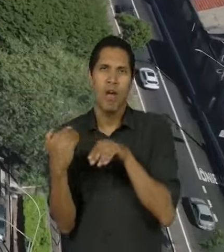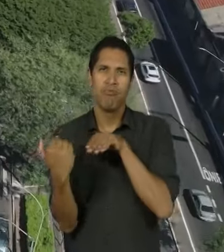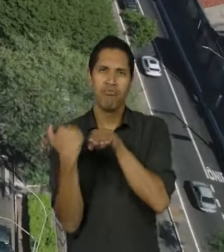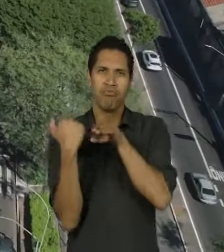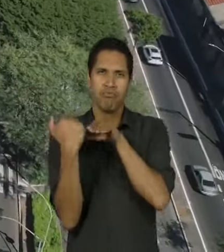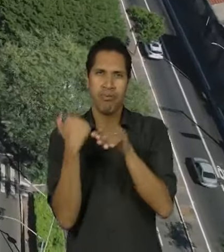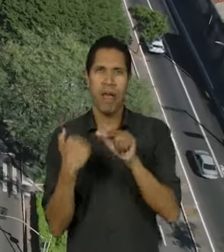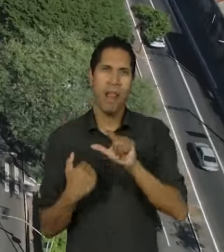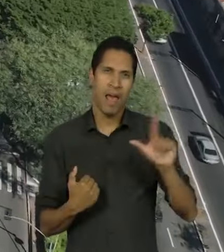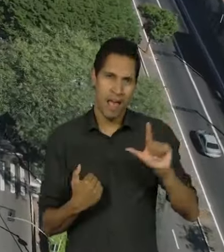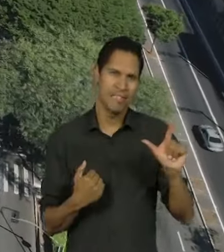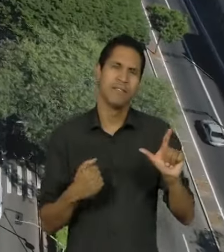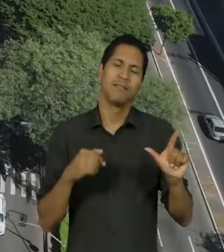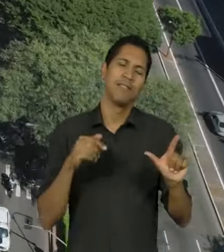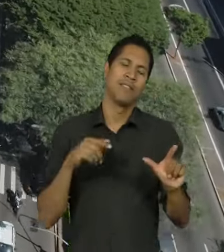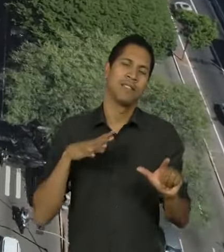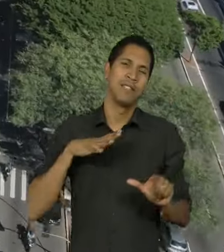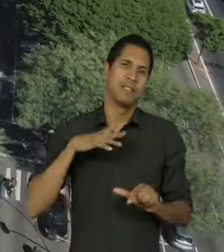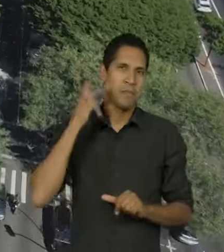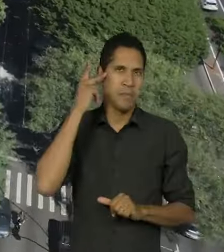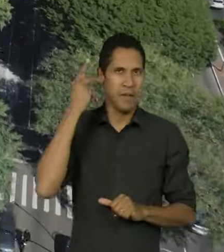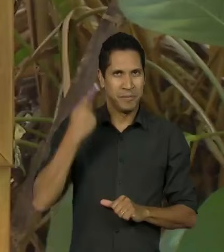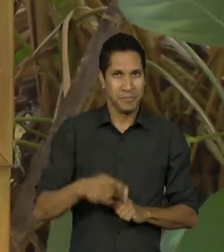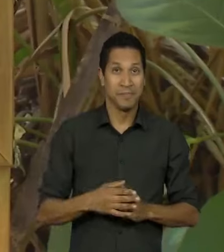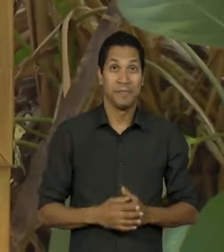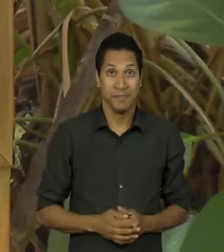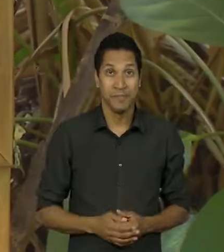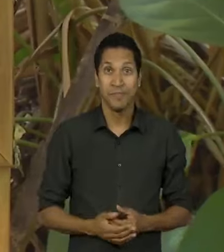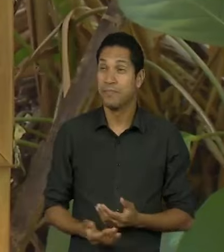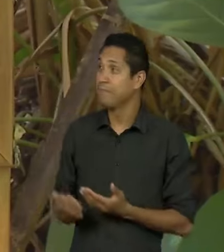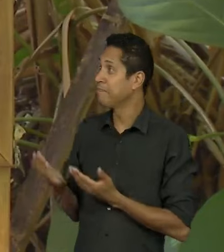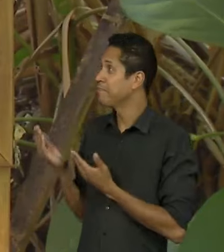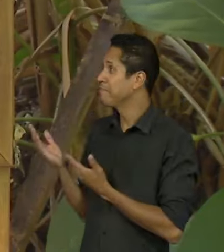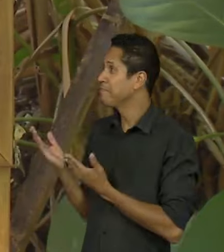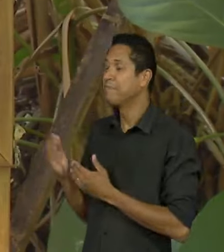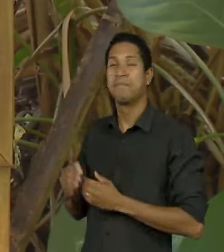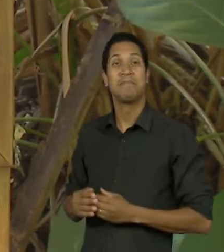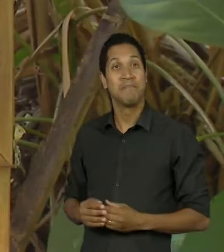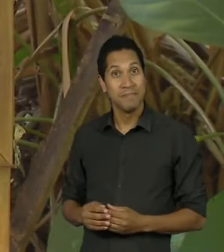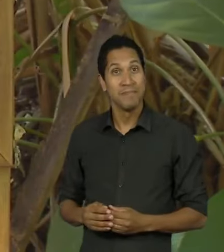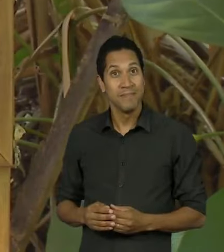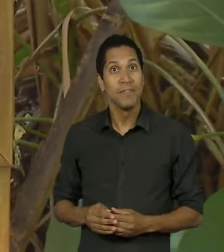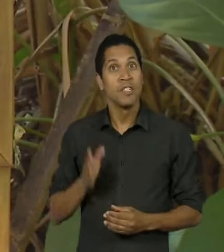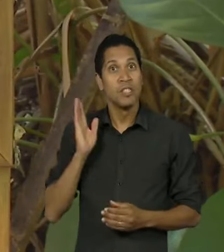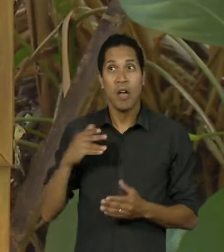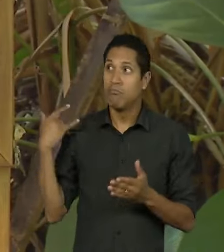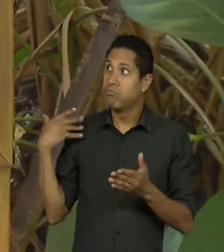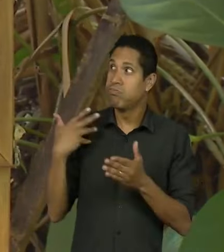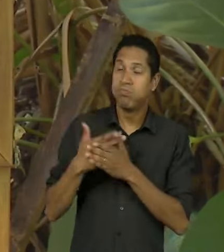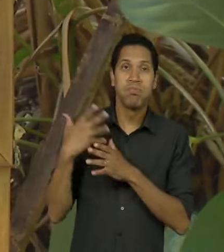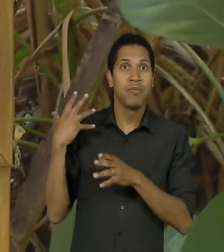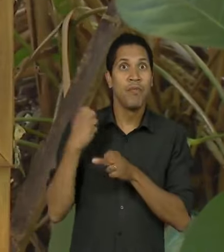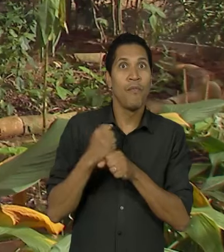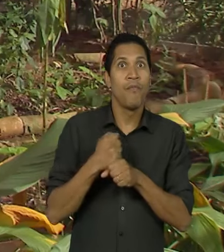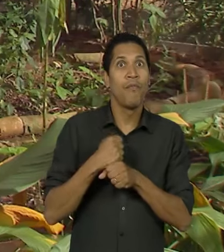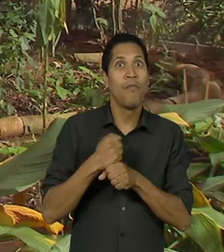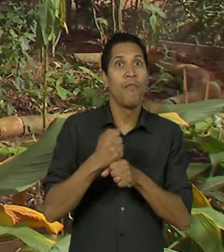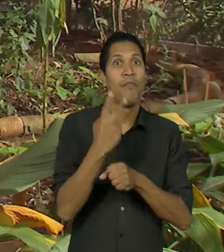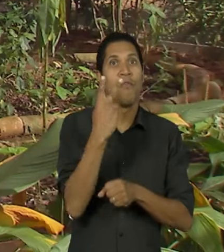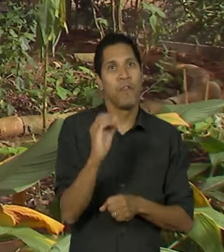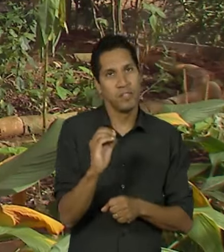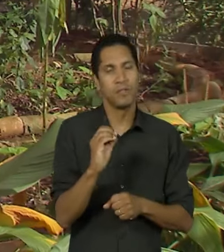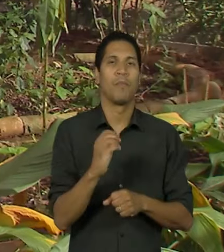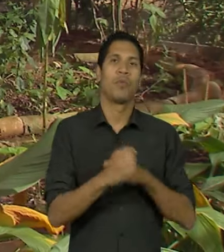grande circulação da cidade. Aqui fica a Horta das Flores, que completou 20 anos. A partir de